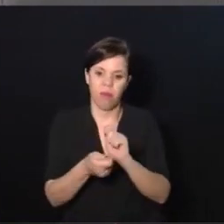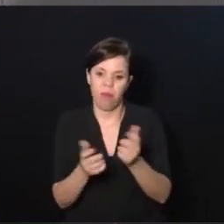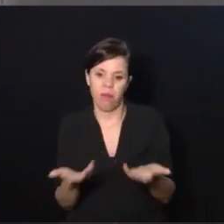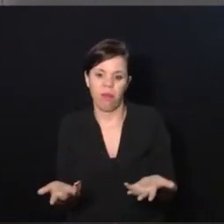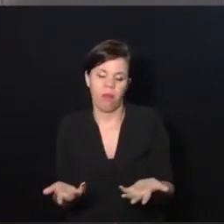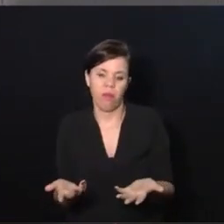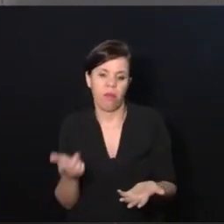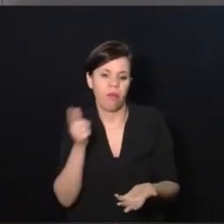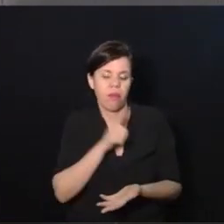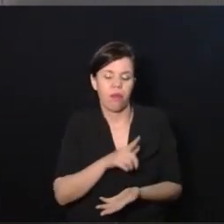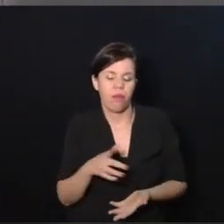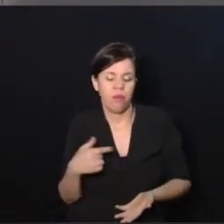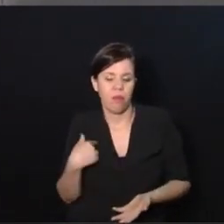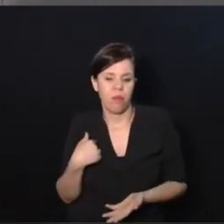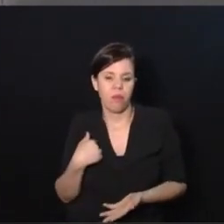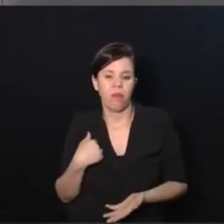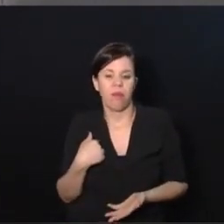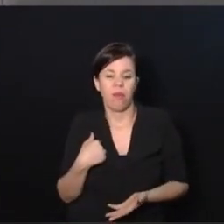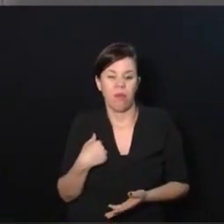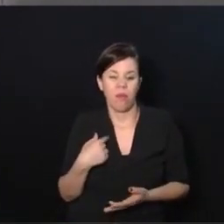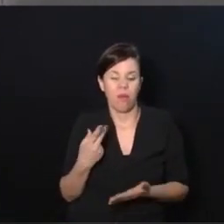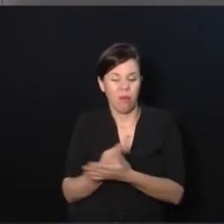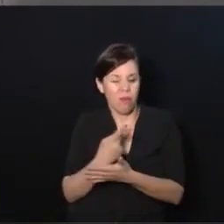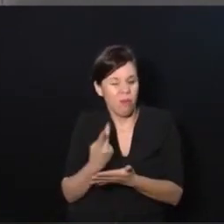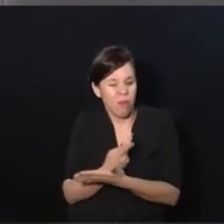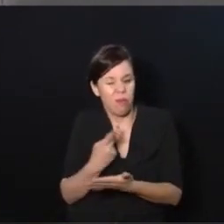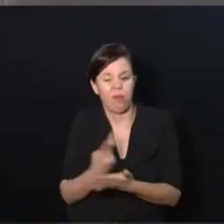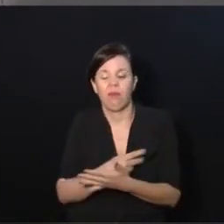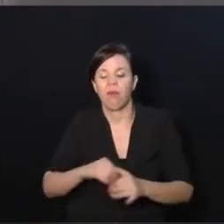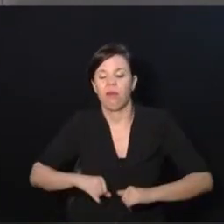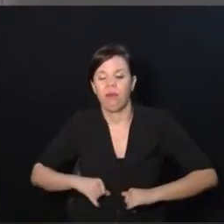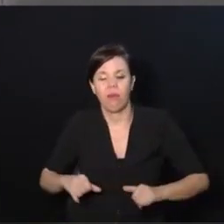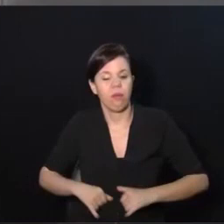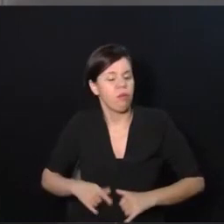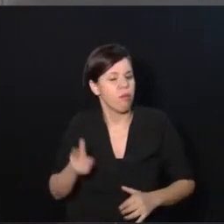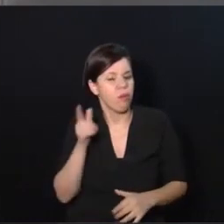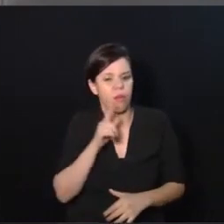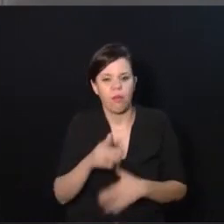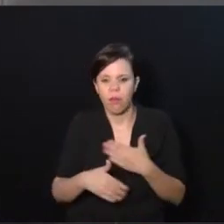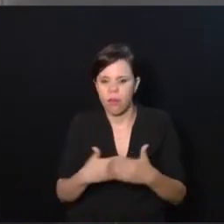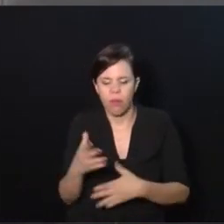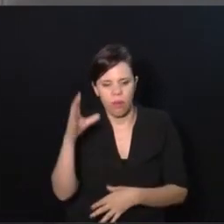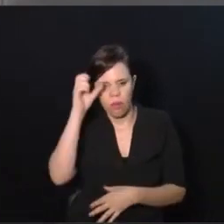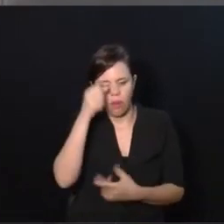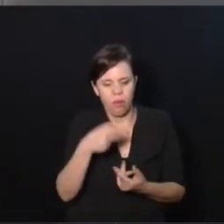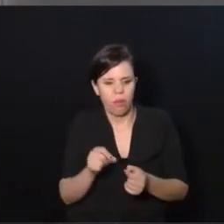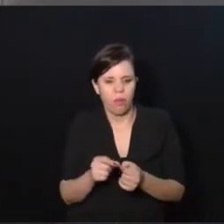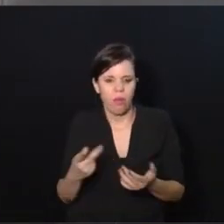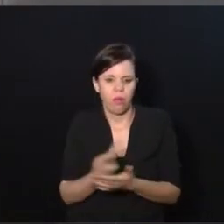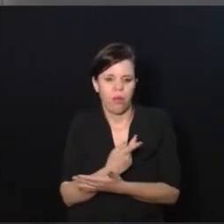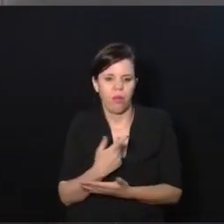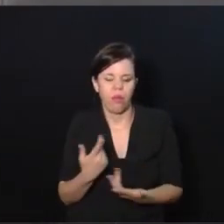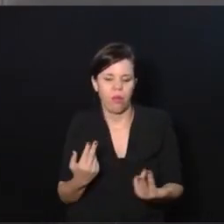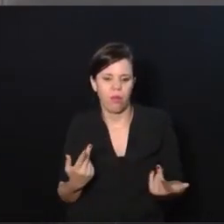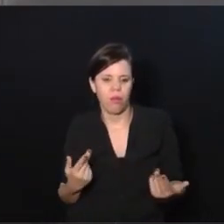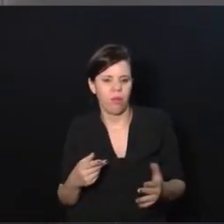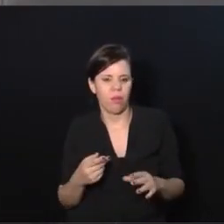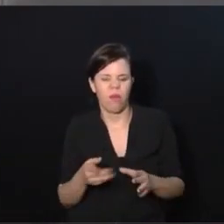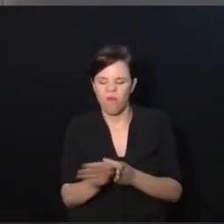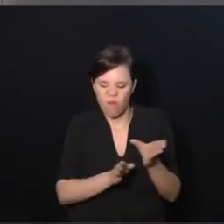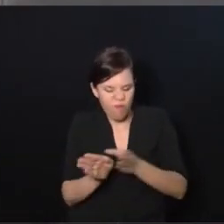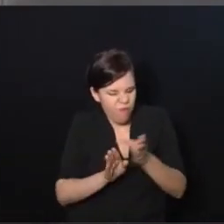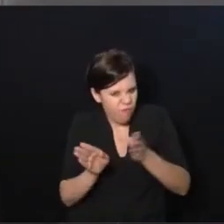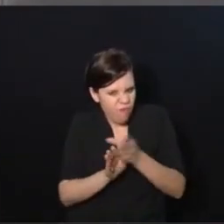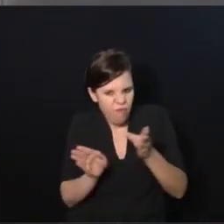se eu não tivesse também quebrado muita cara na vida, eu estaria aqui hoje também fazendo tudo de errado que uma criança cega faz quando não é corrigida.